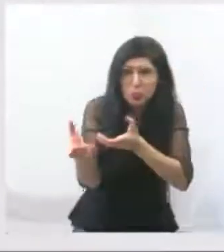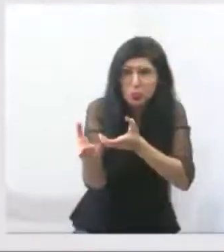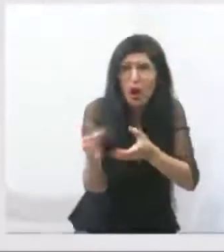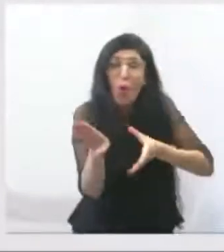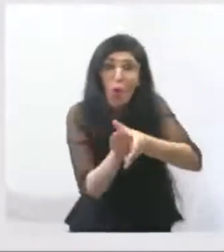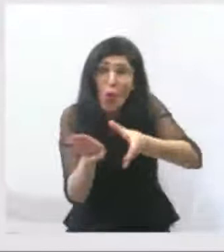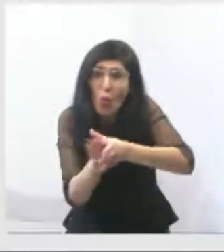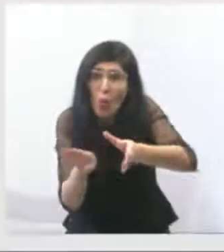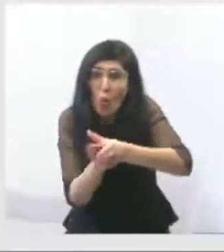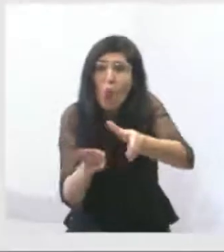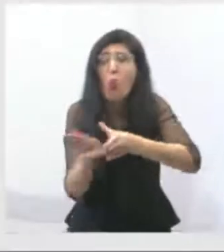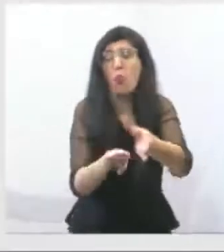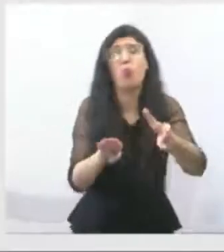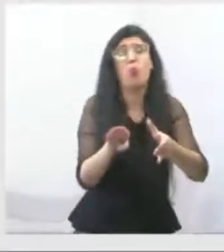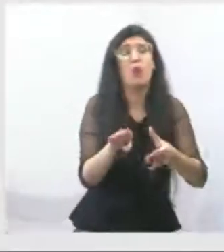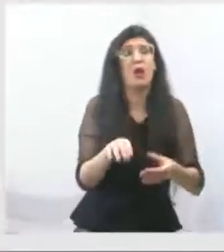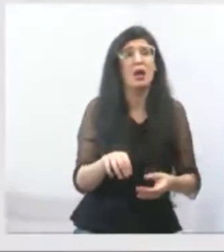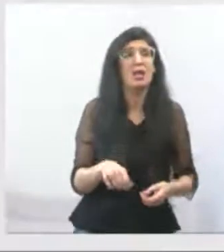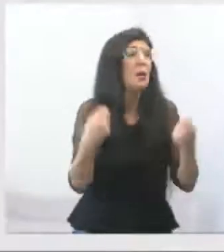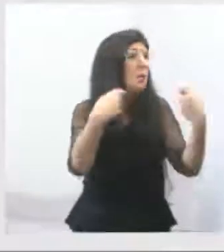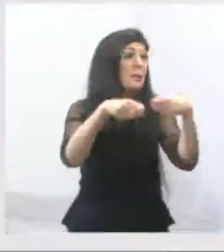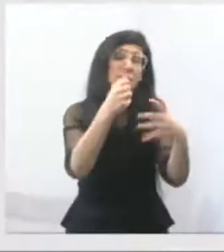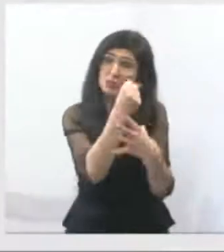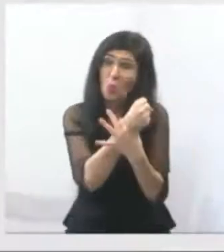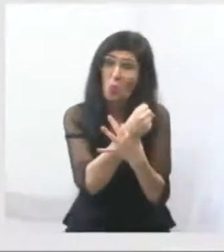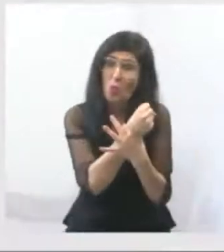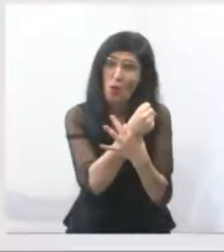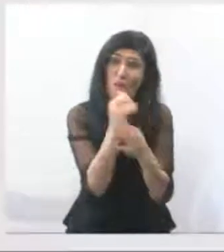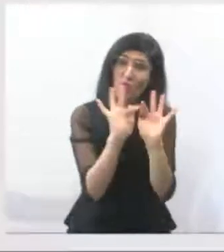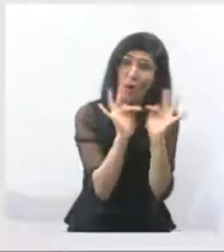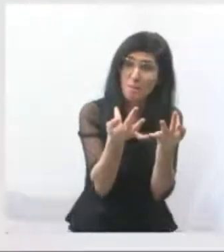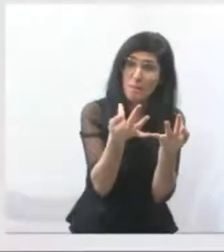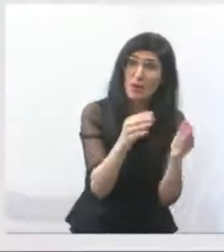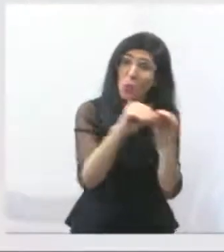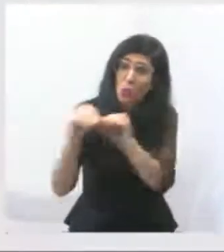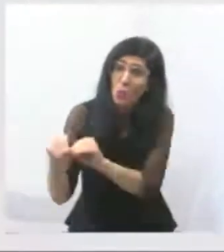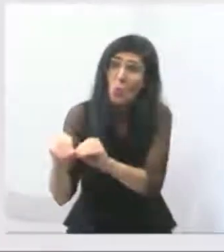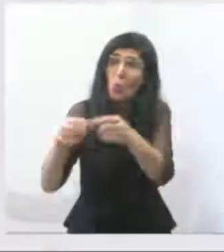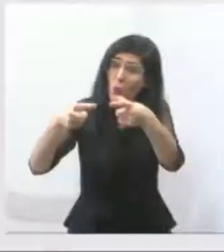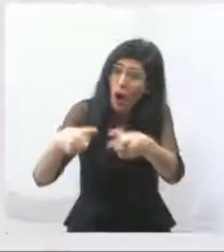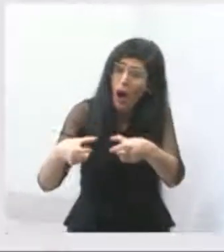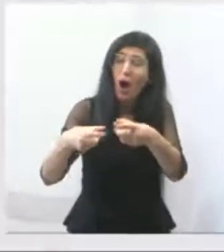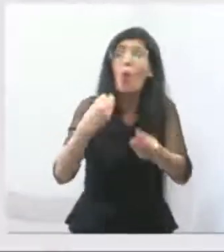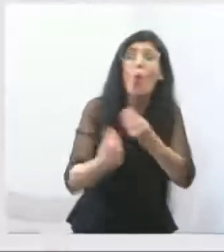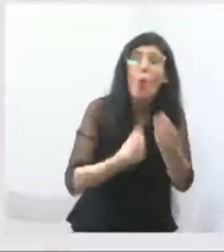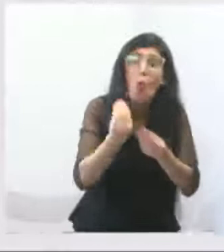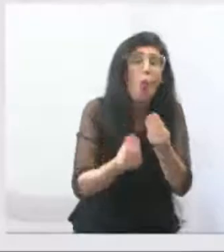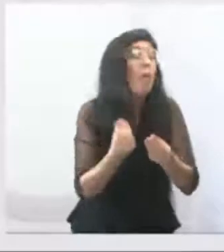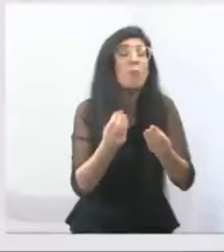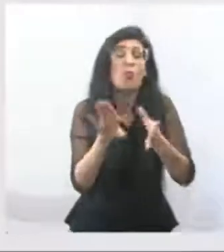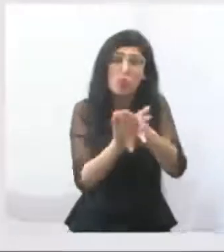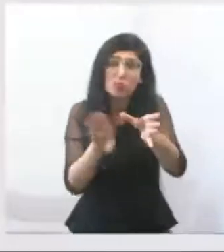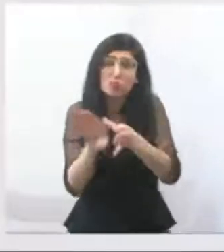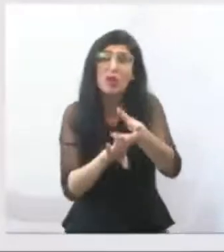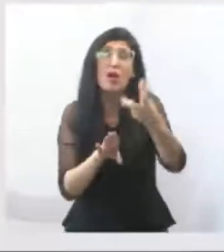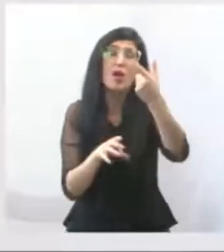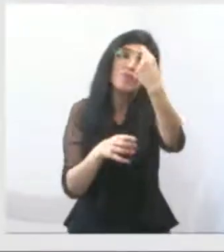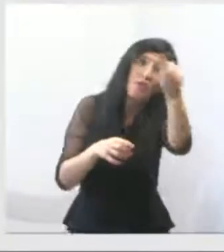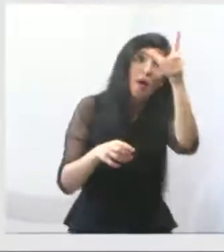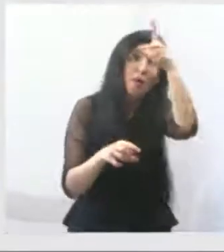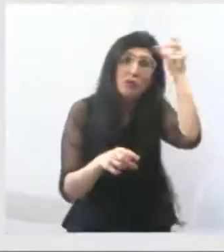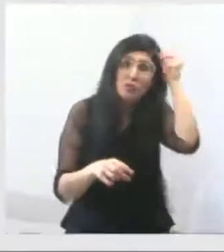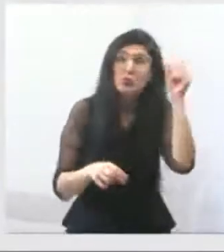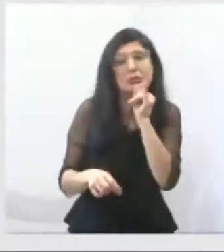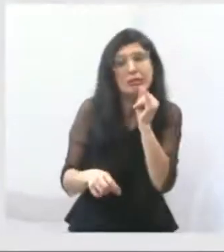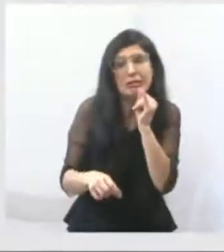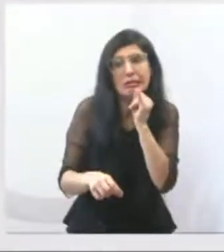segurança para esses nossos usuários. Parabéns, defesa civil, parabéns para os 43 anos